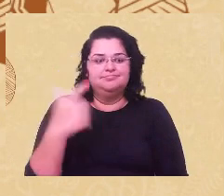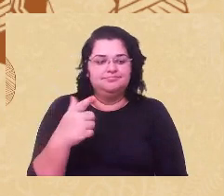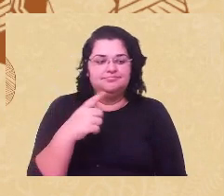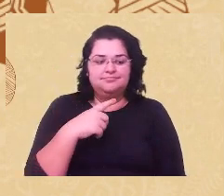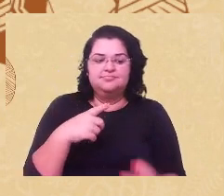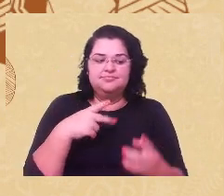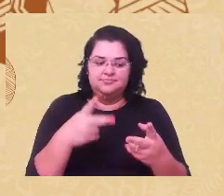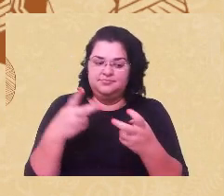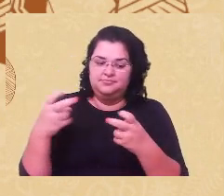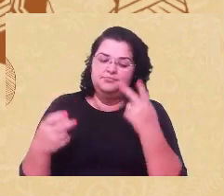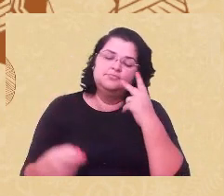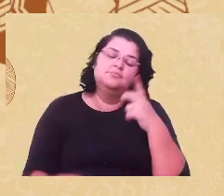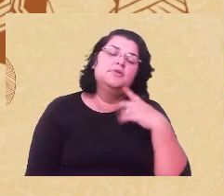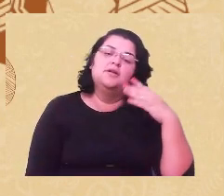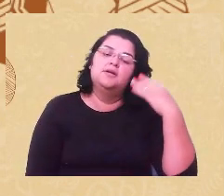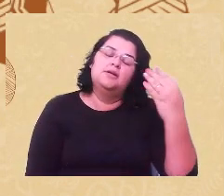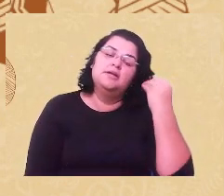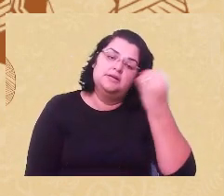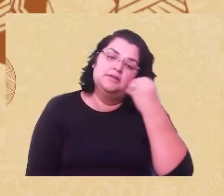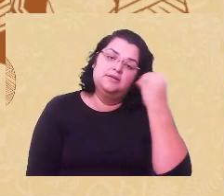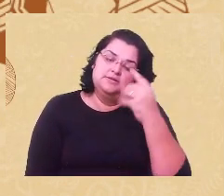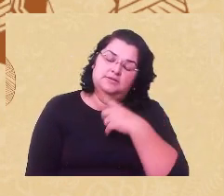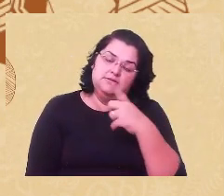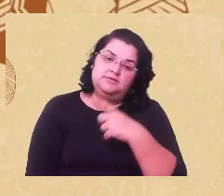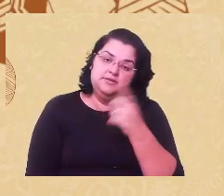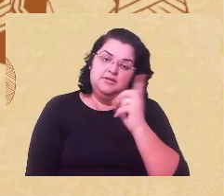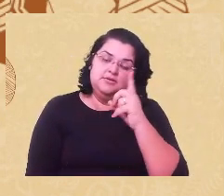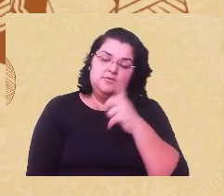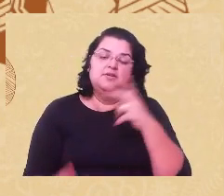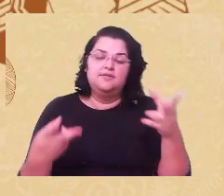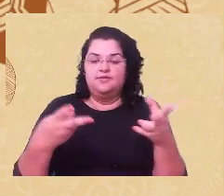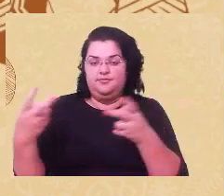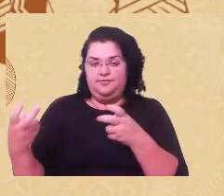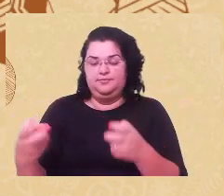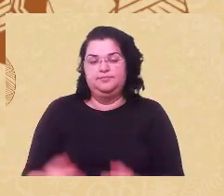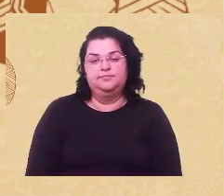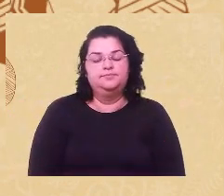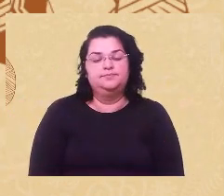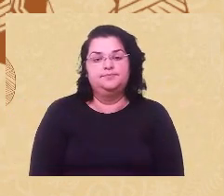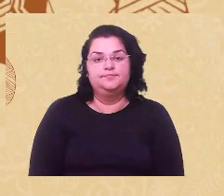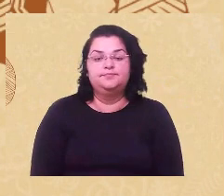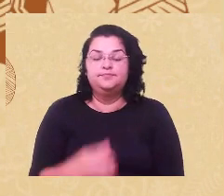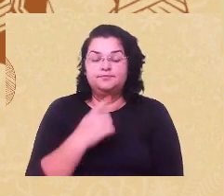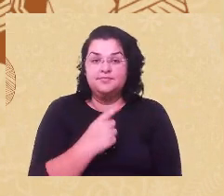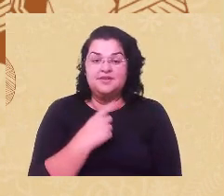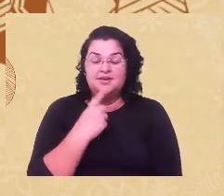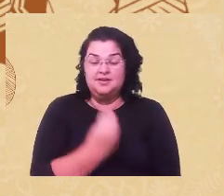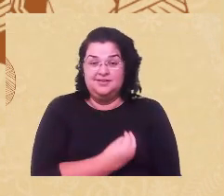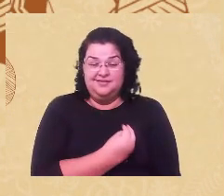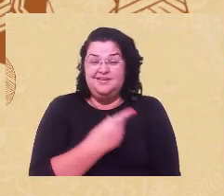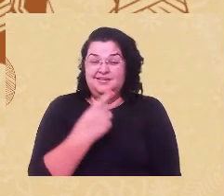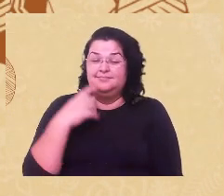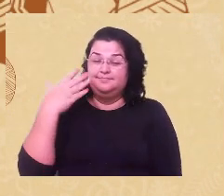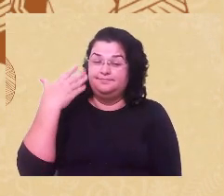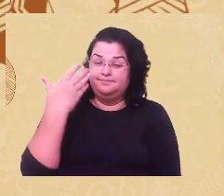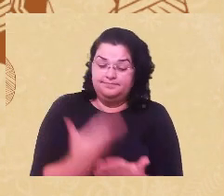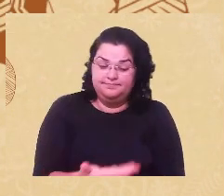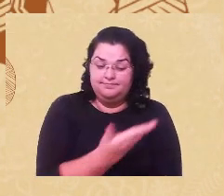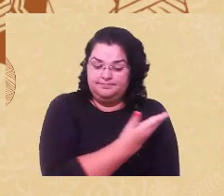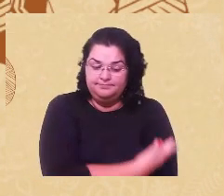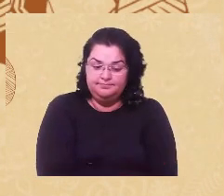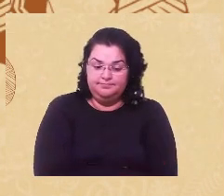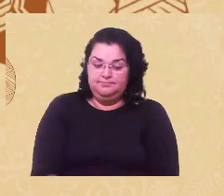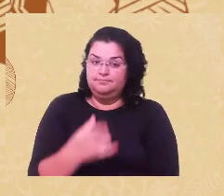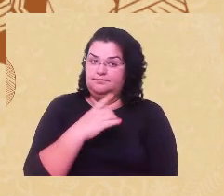em todas as experiências de maternidade, não se verifica, esse modelo de maternidade cristalizado, branco e abenuidado, ele